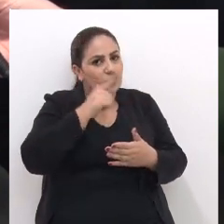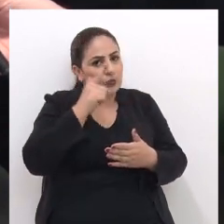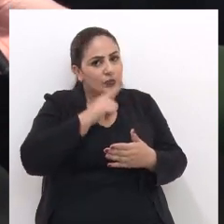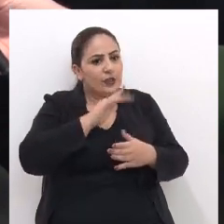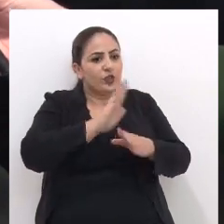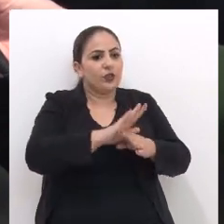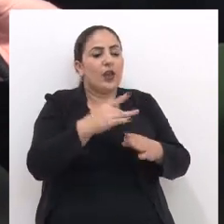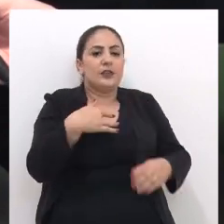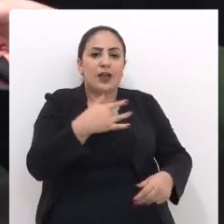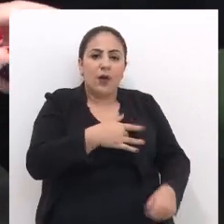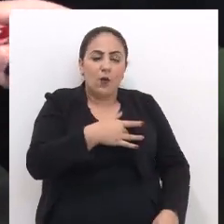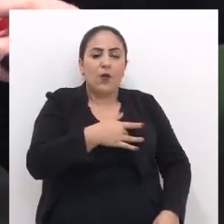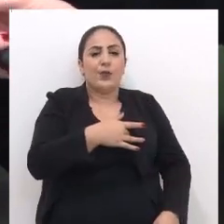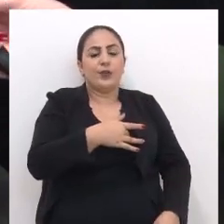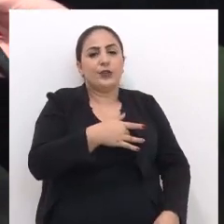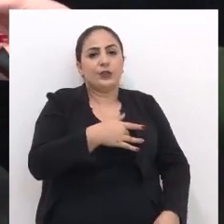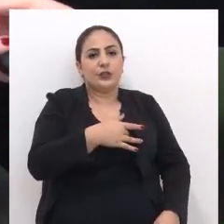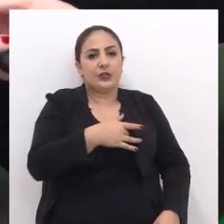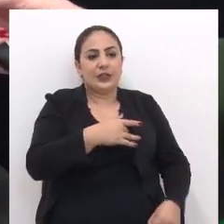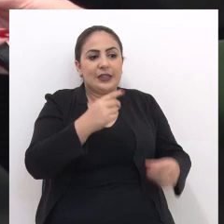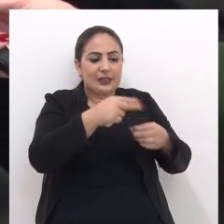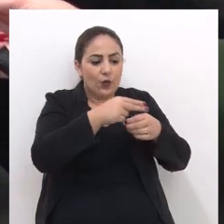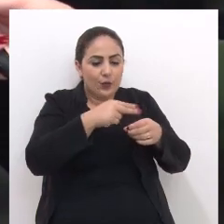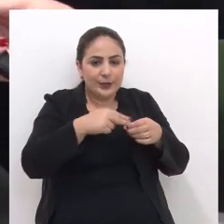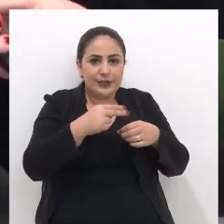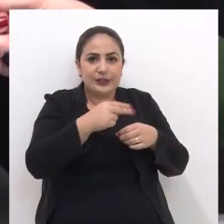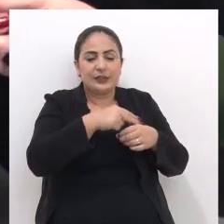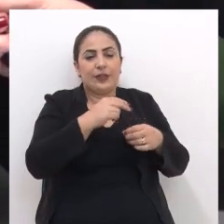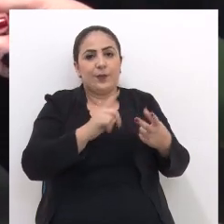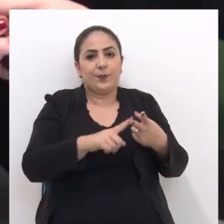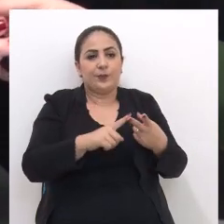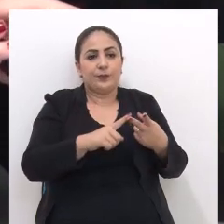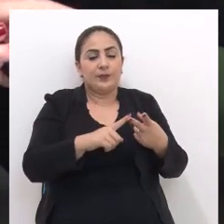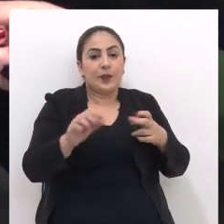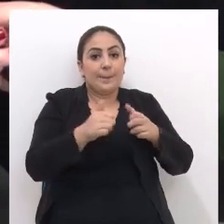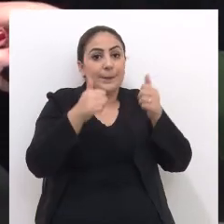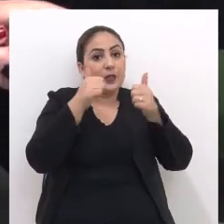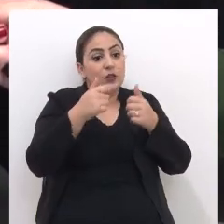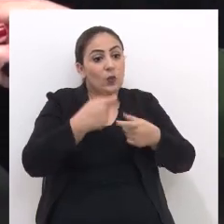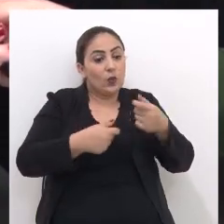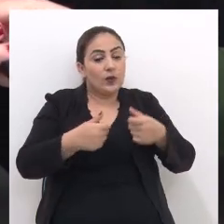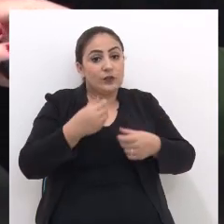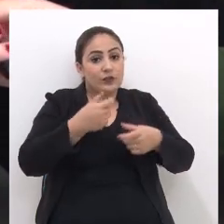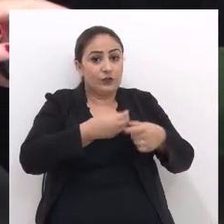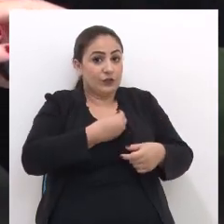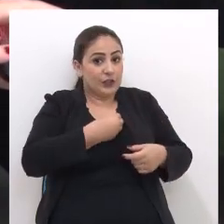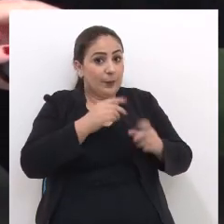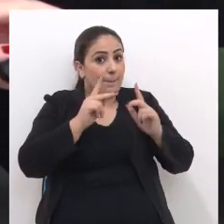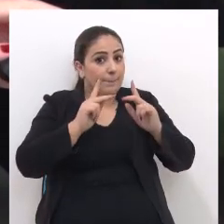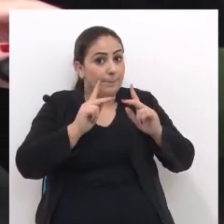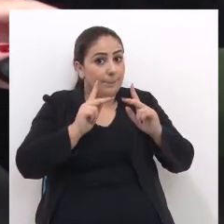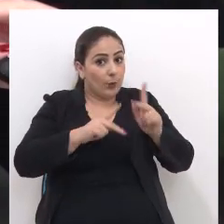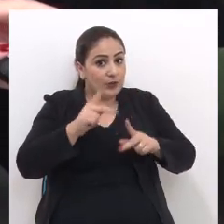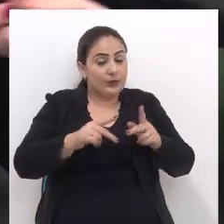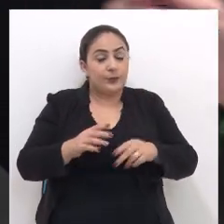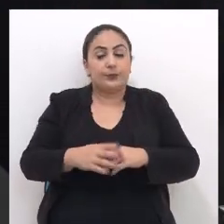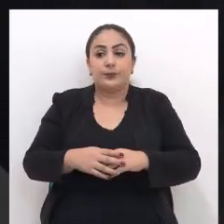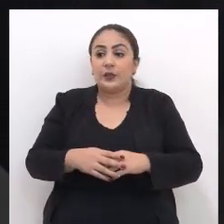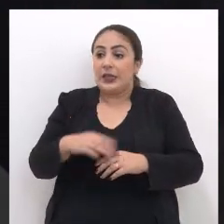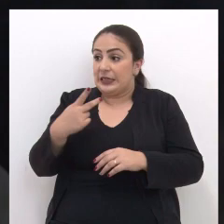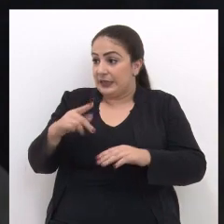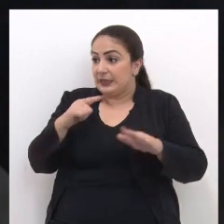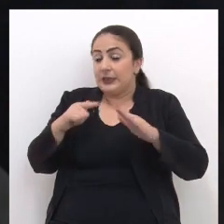investir Em saúde Em urbanização Em melhorias De qualidade de vida Para toda a população